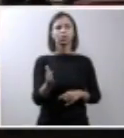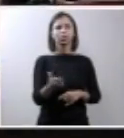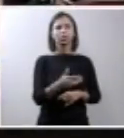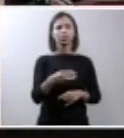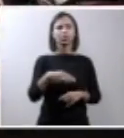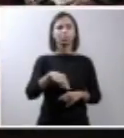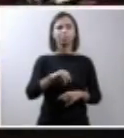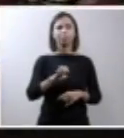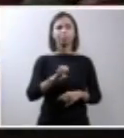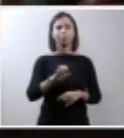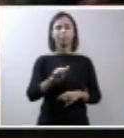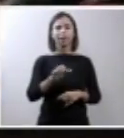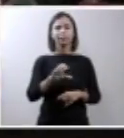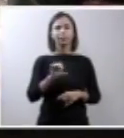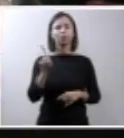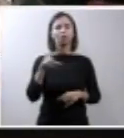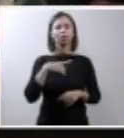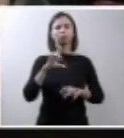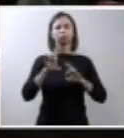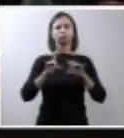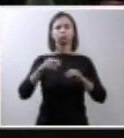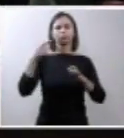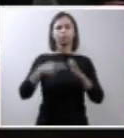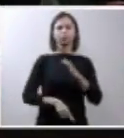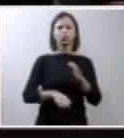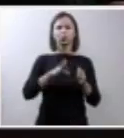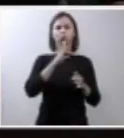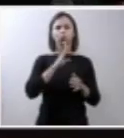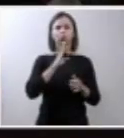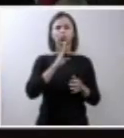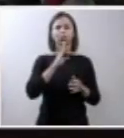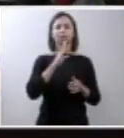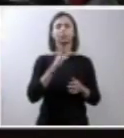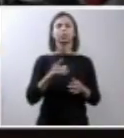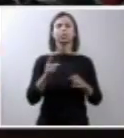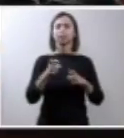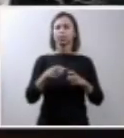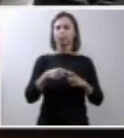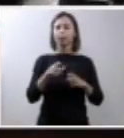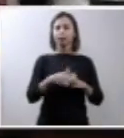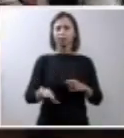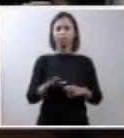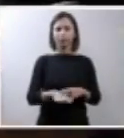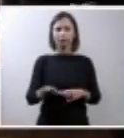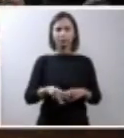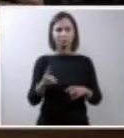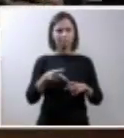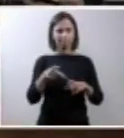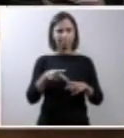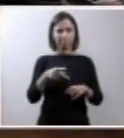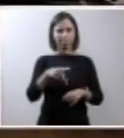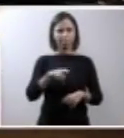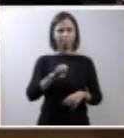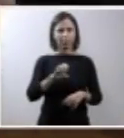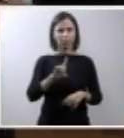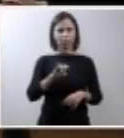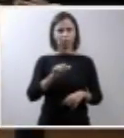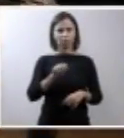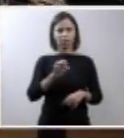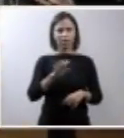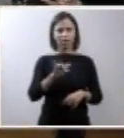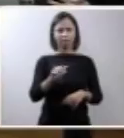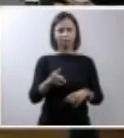em pediatria, habilitação em neurologia pediátrica, coordenadora do